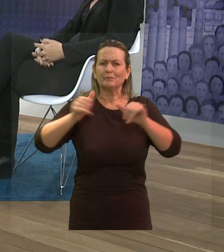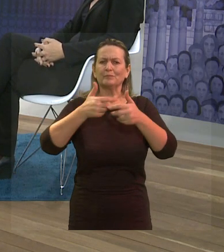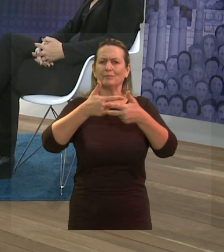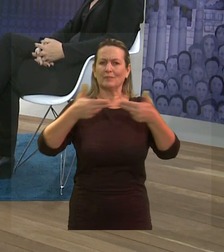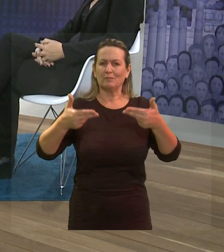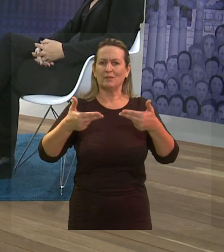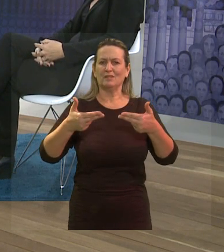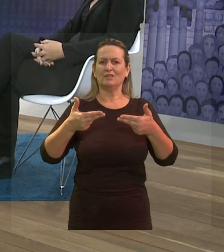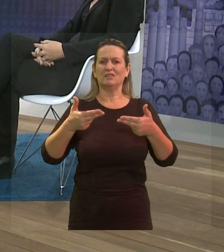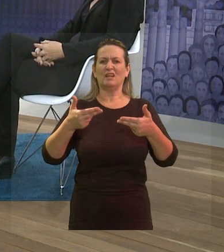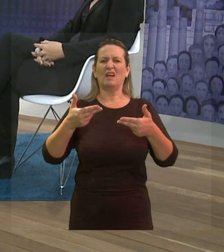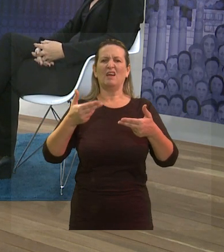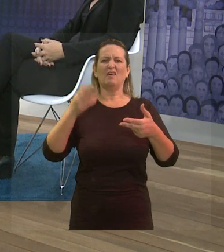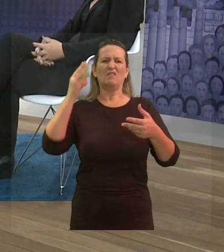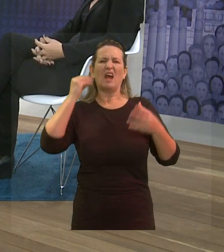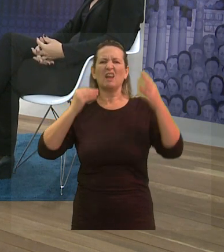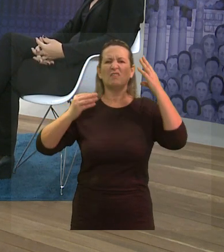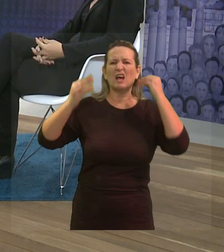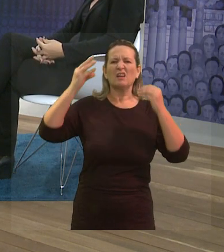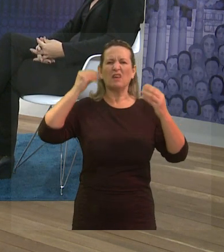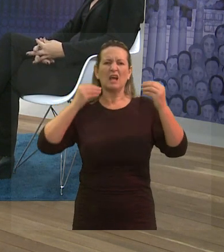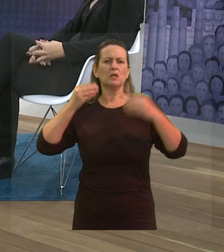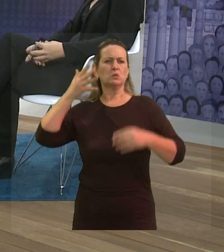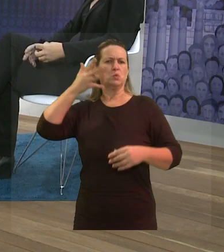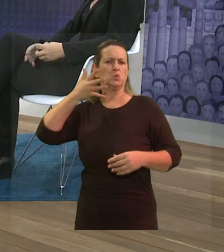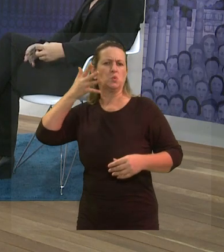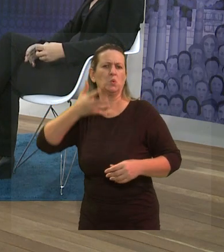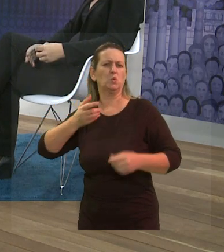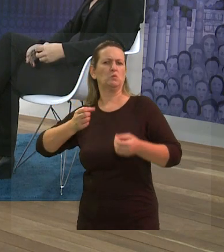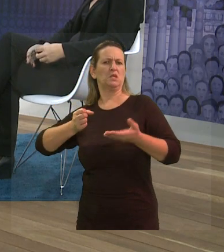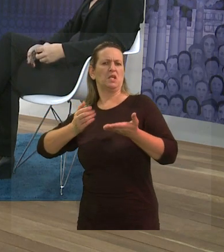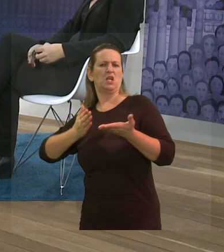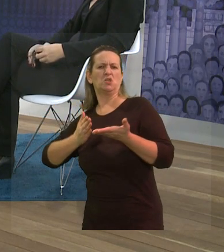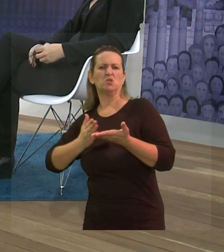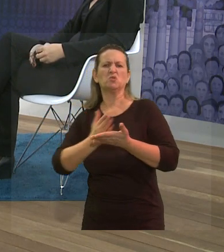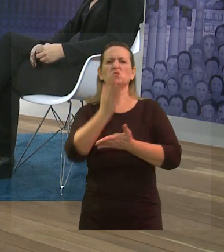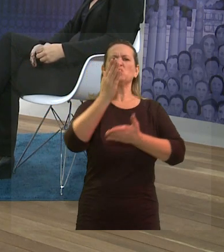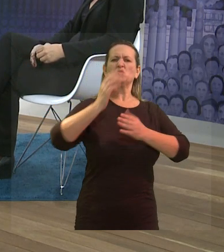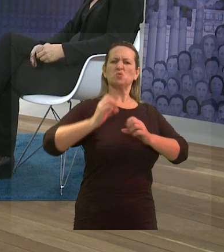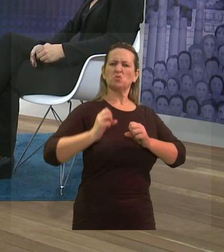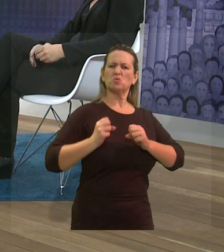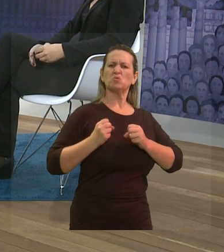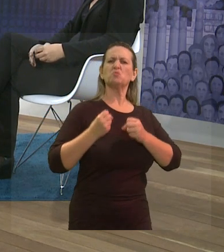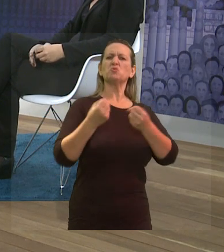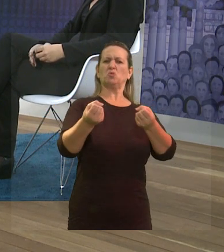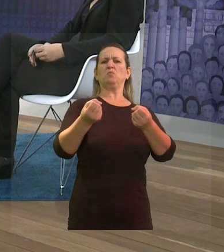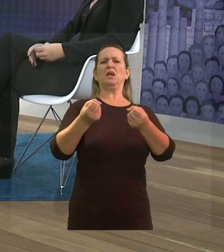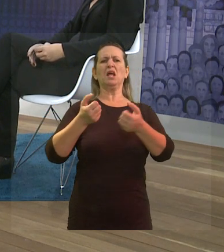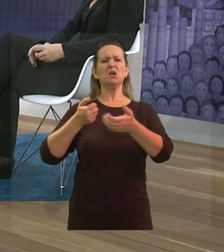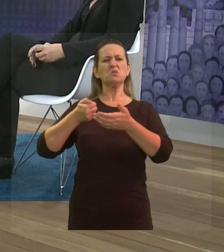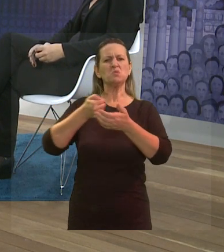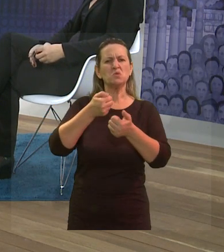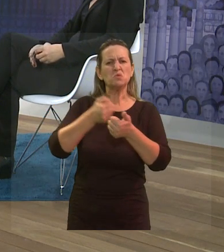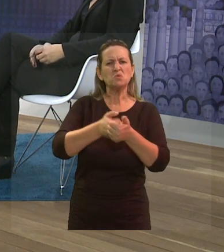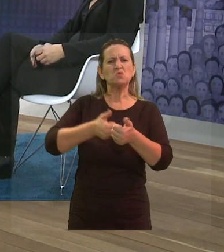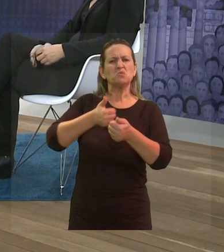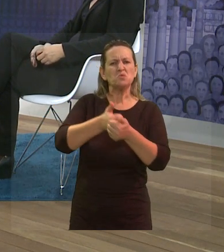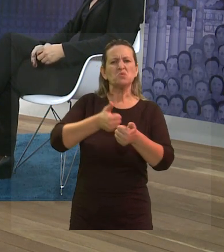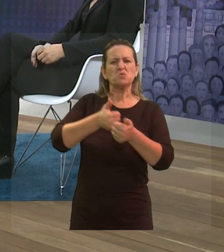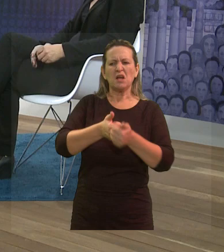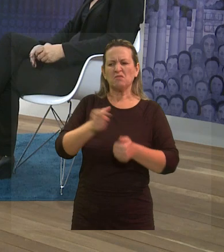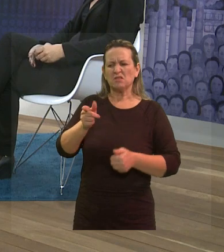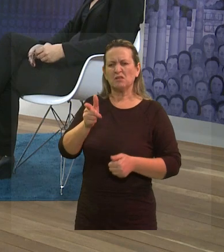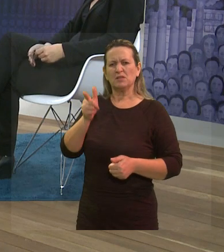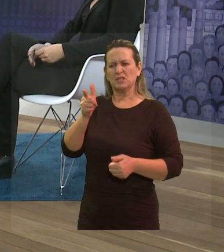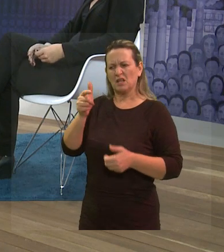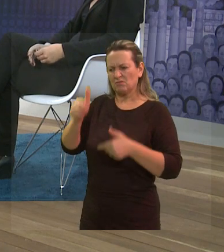discurso da superação, né, de o quanto aquela pessoa teve que, digamos, trabalhar para chegar no mesmo nível que a